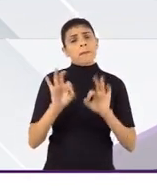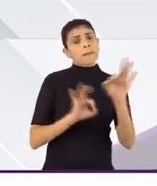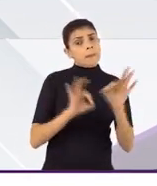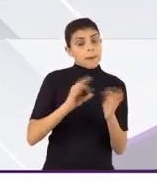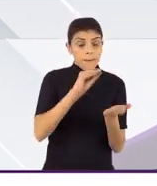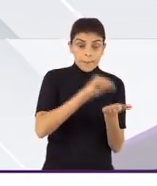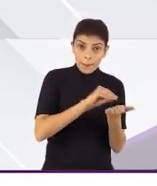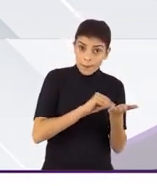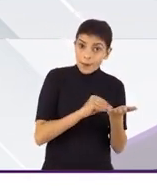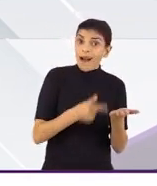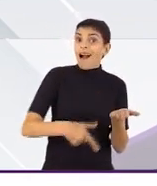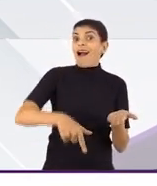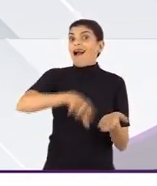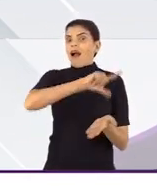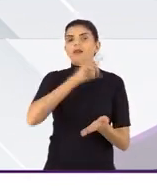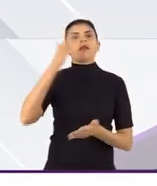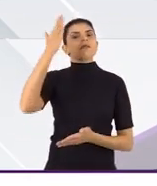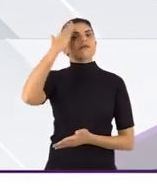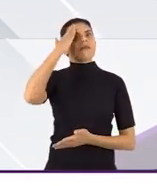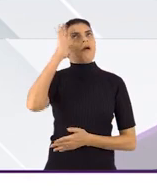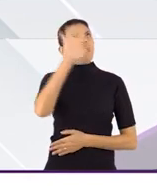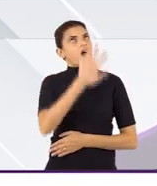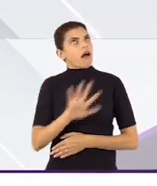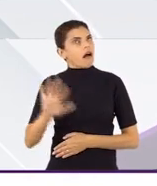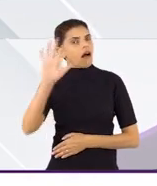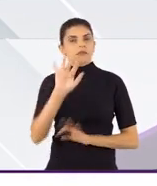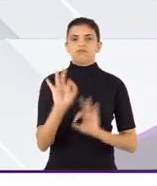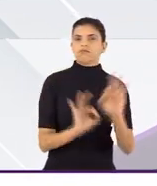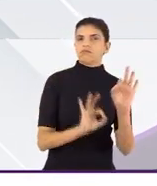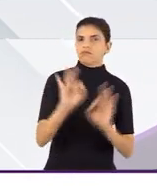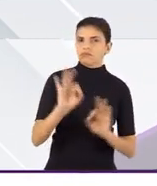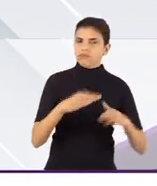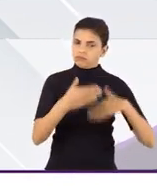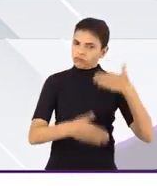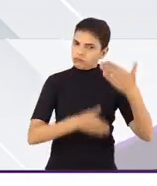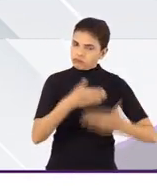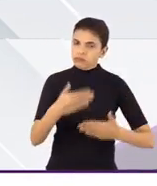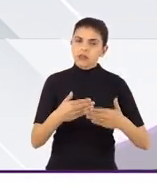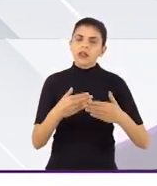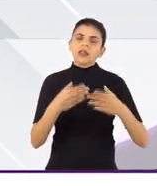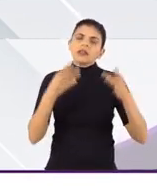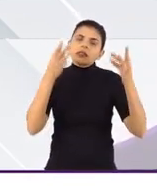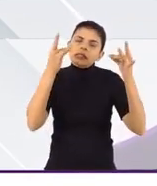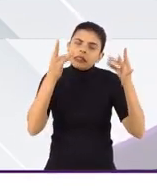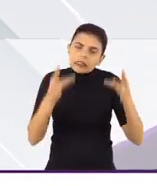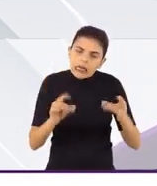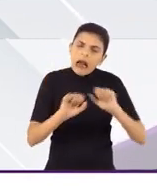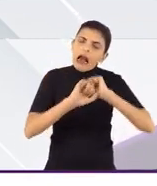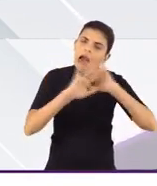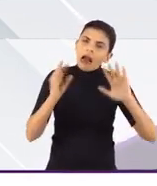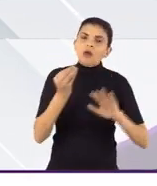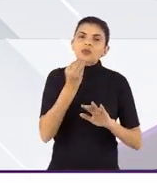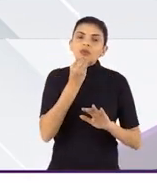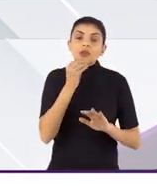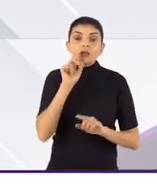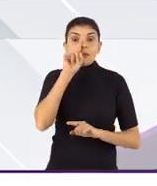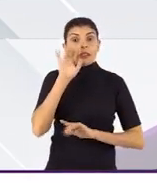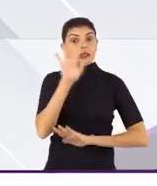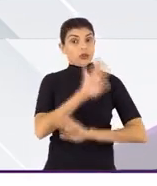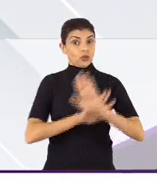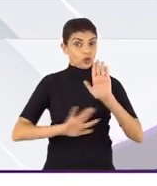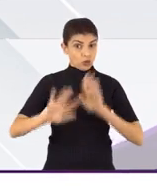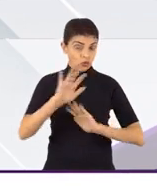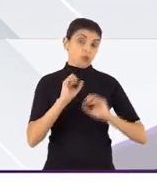isto deve ser elaborado antes e todo o plano de como será então minimizado estes